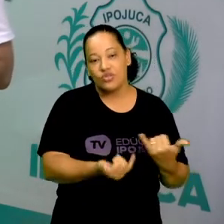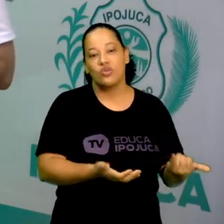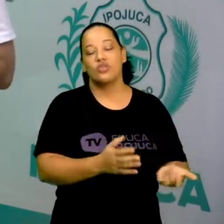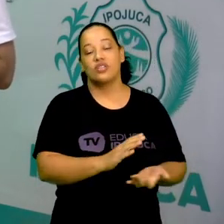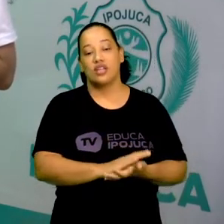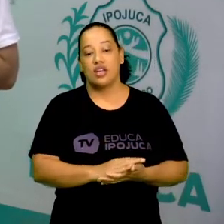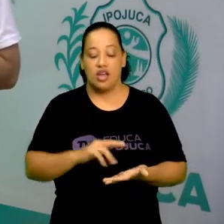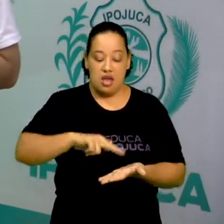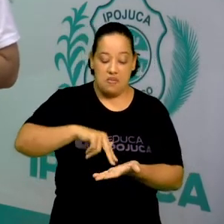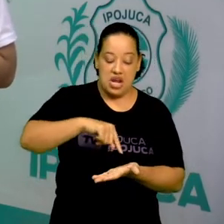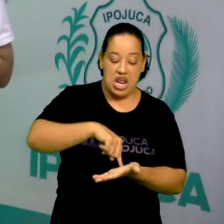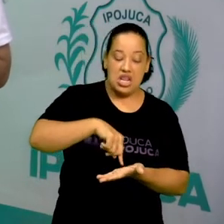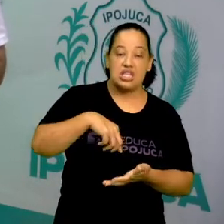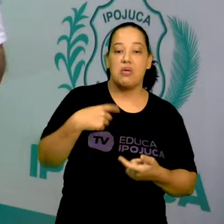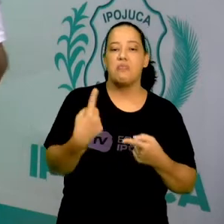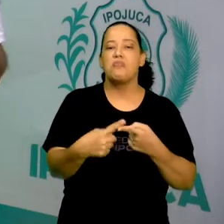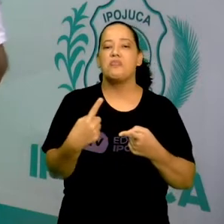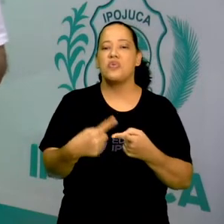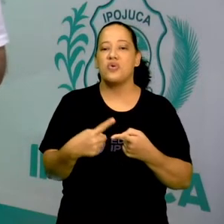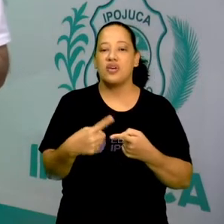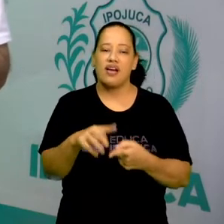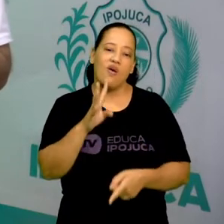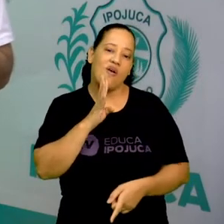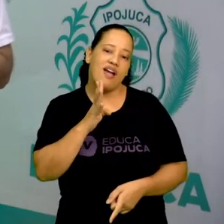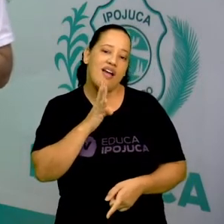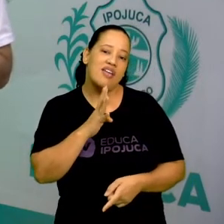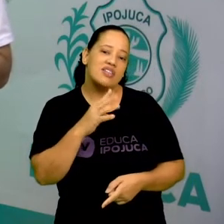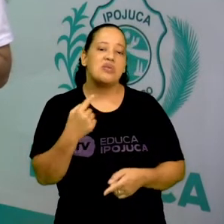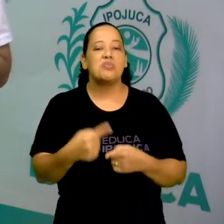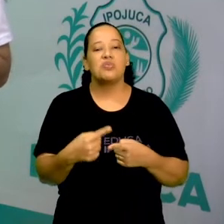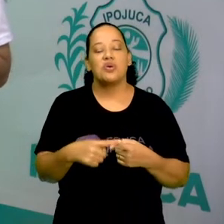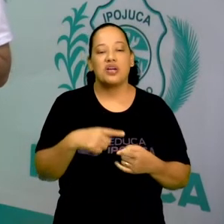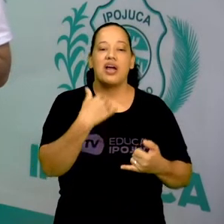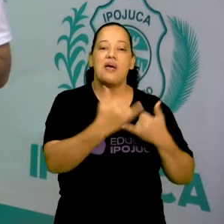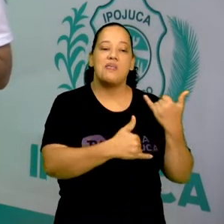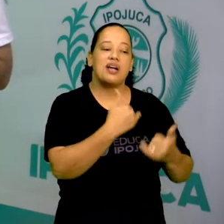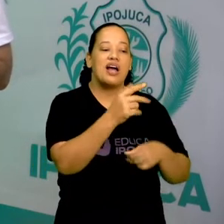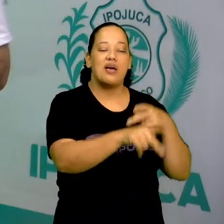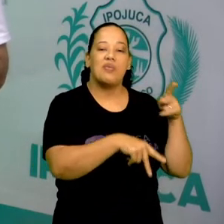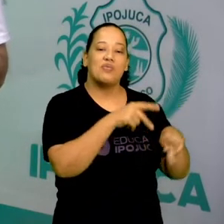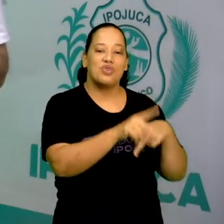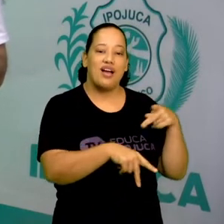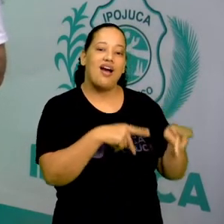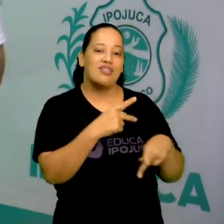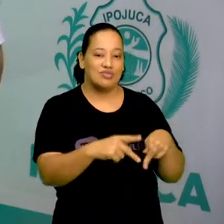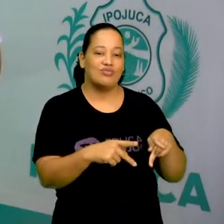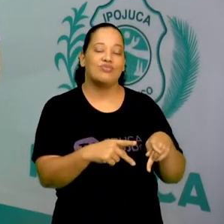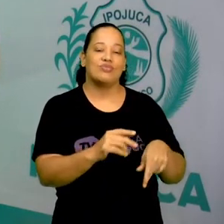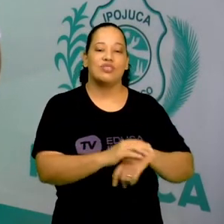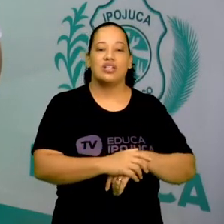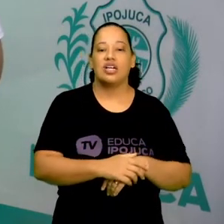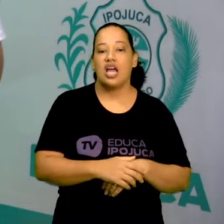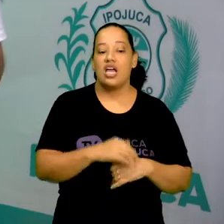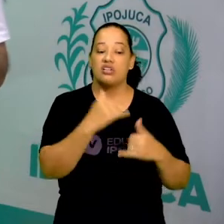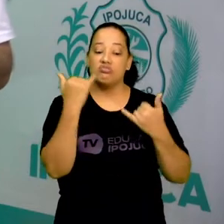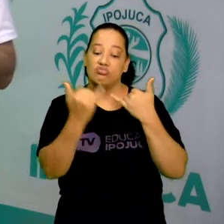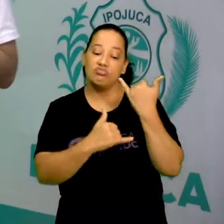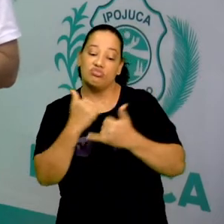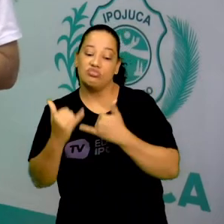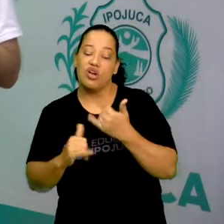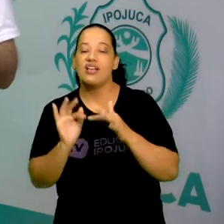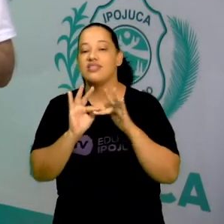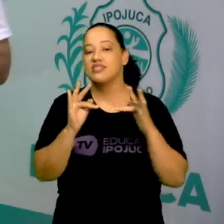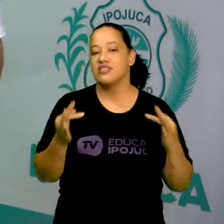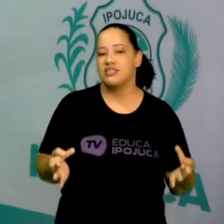porque elas são brincadeiras populares, né? Então, são jogos simples